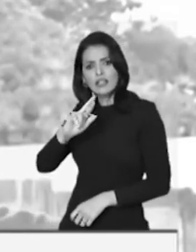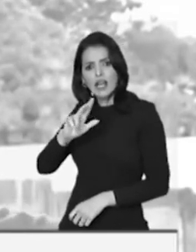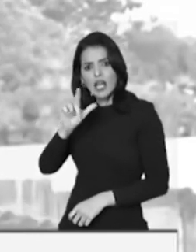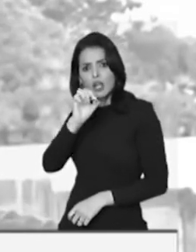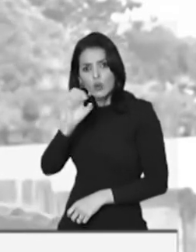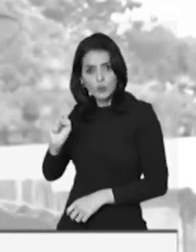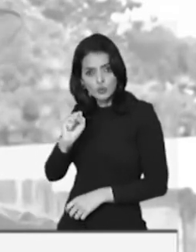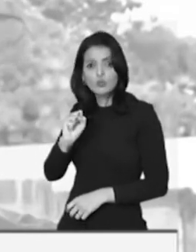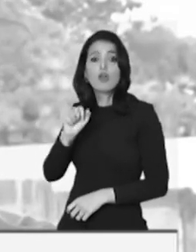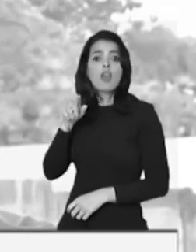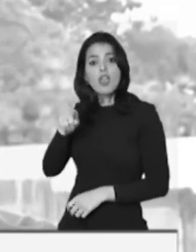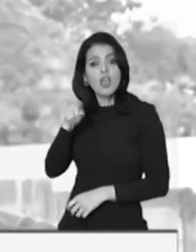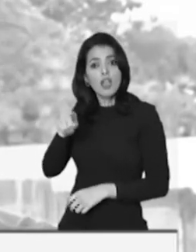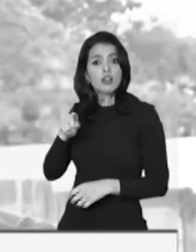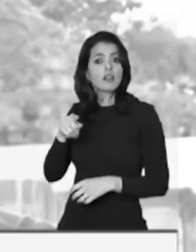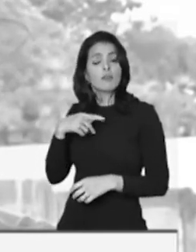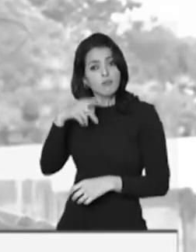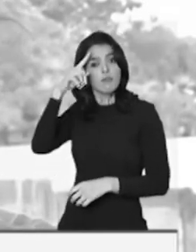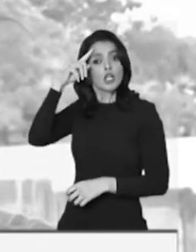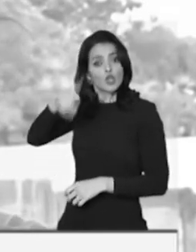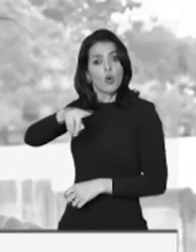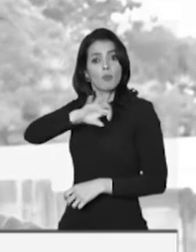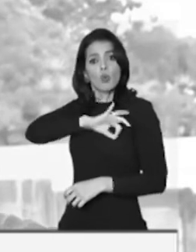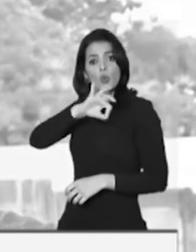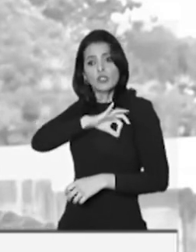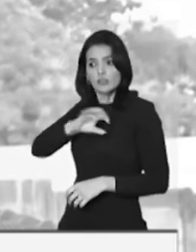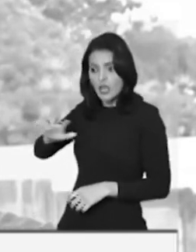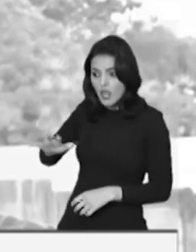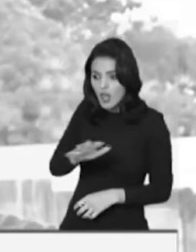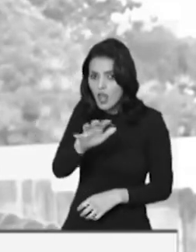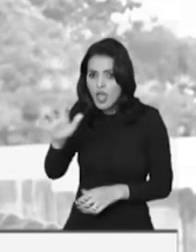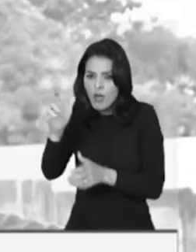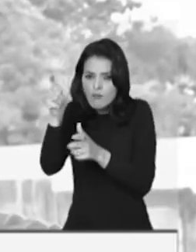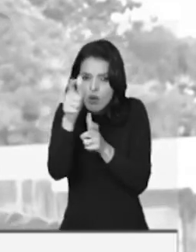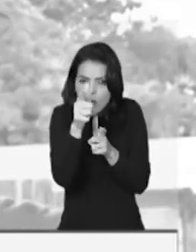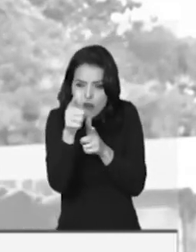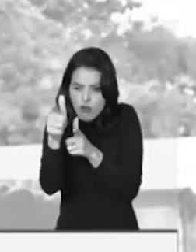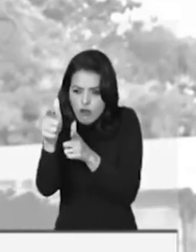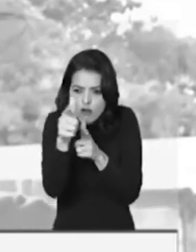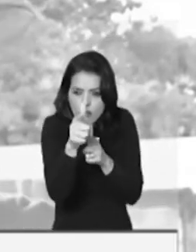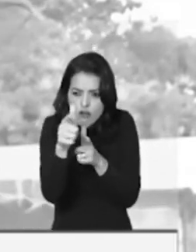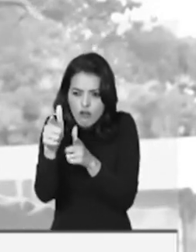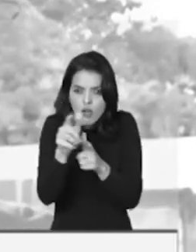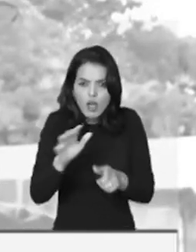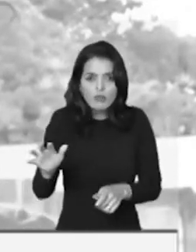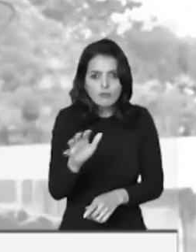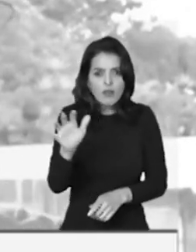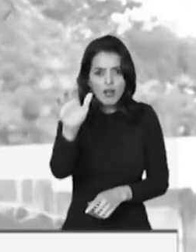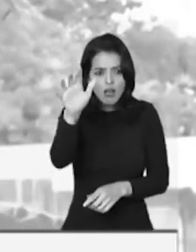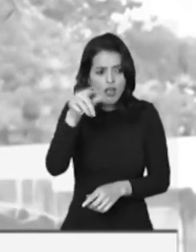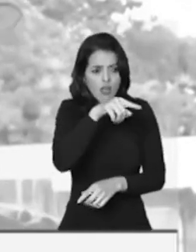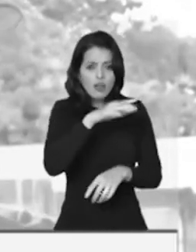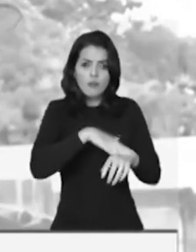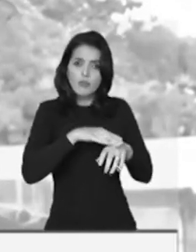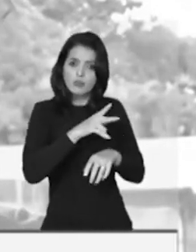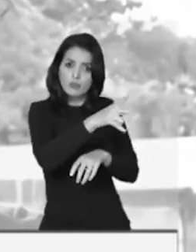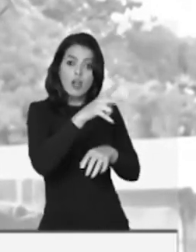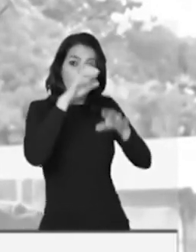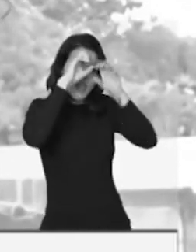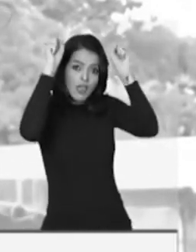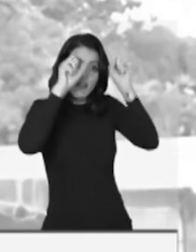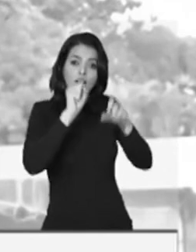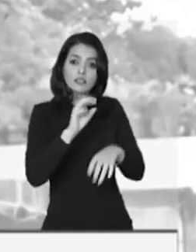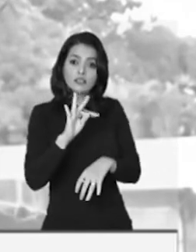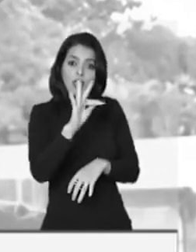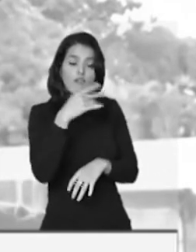operação policial em tempos de pandemia, siga no meio de uma crise sanitária, entendendo que